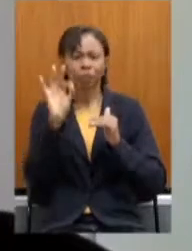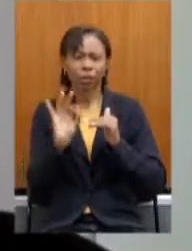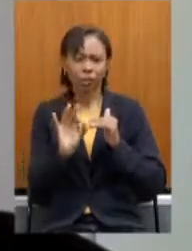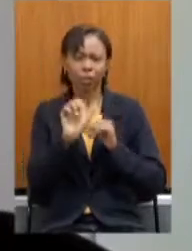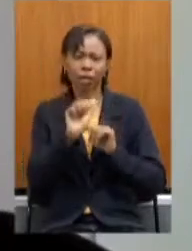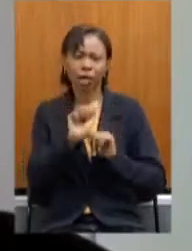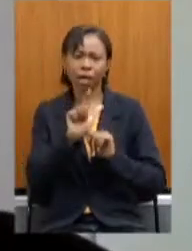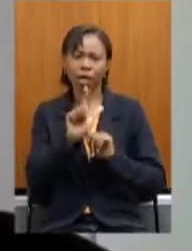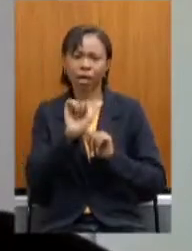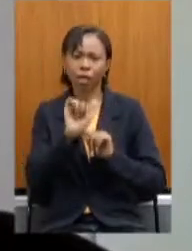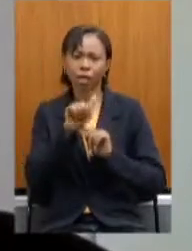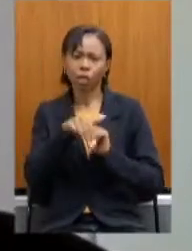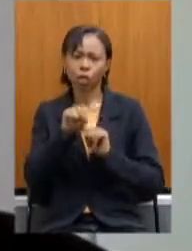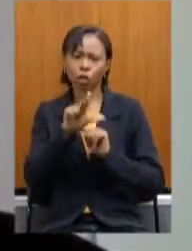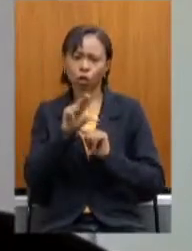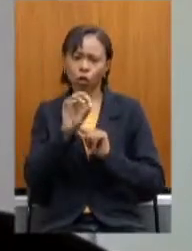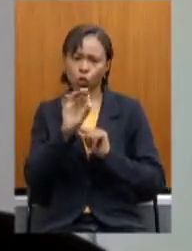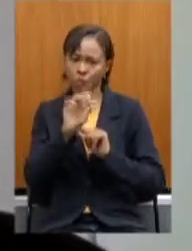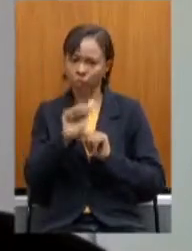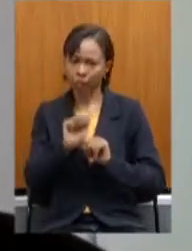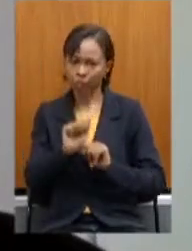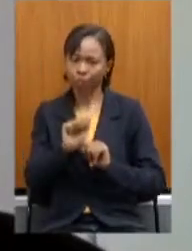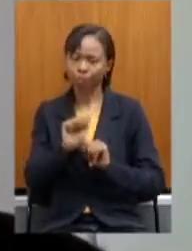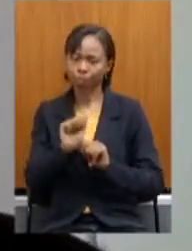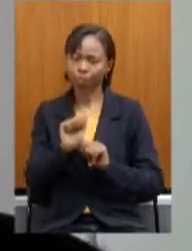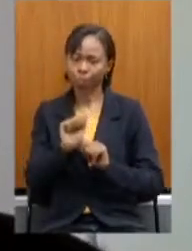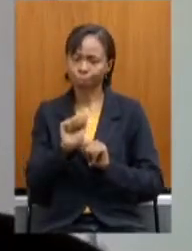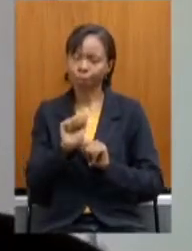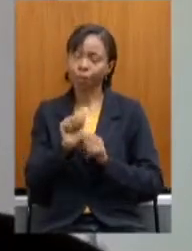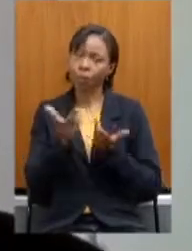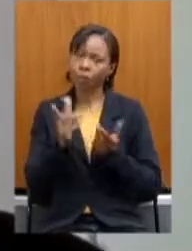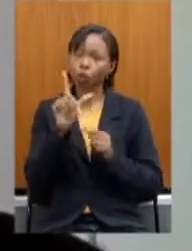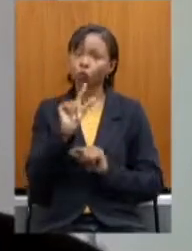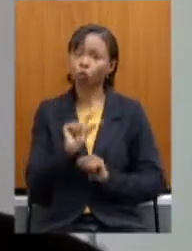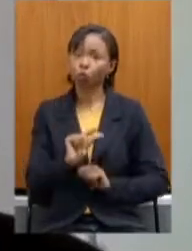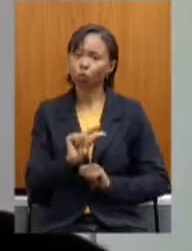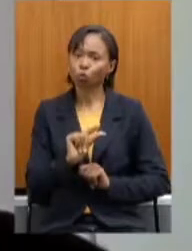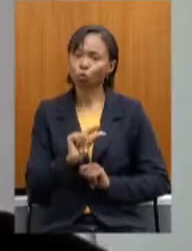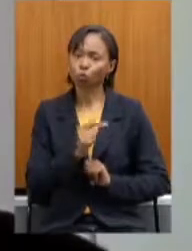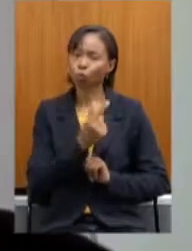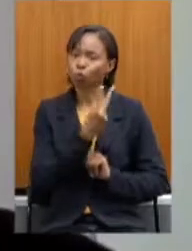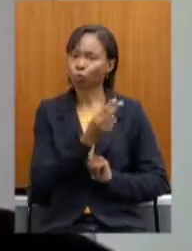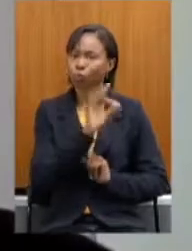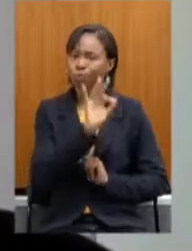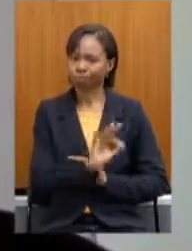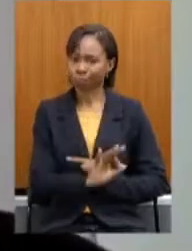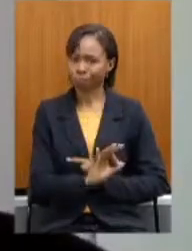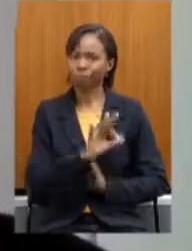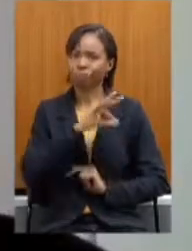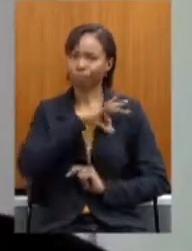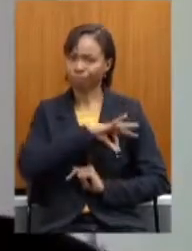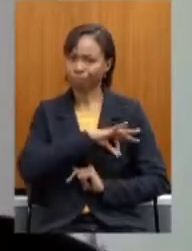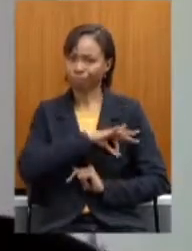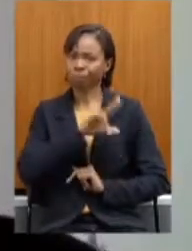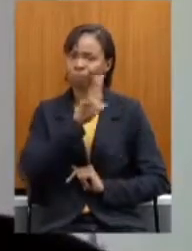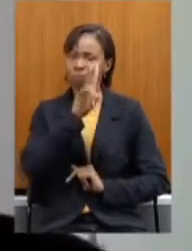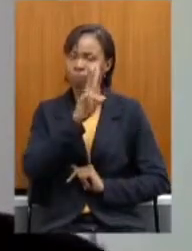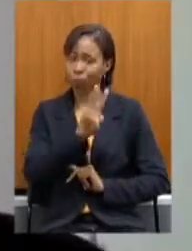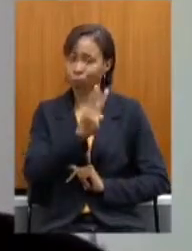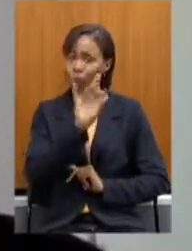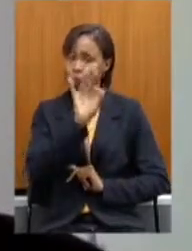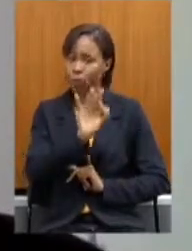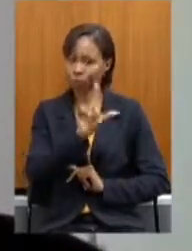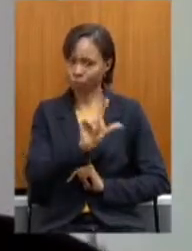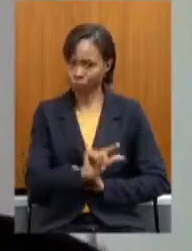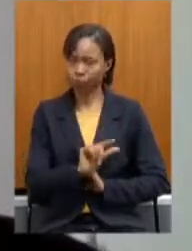um aumento de uma diminuição de 2% da sua renda. 1